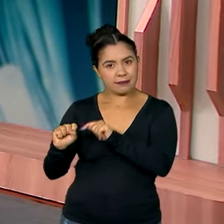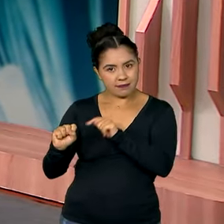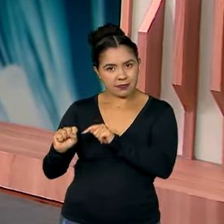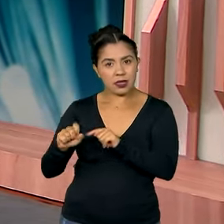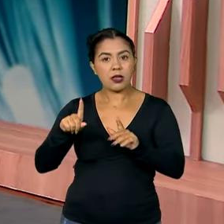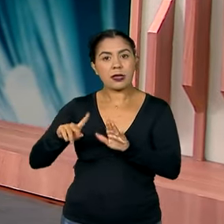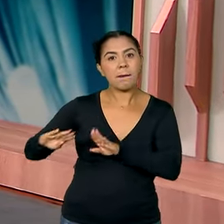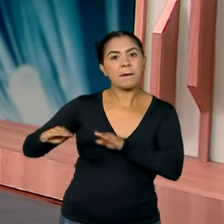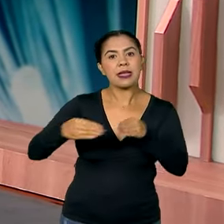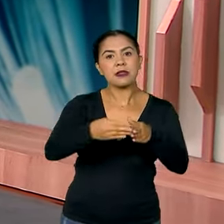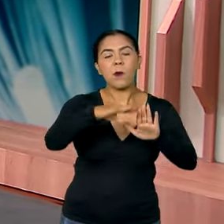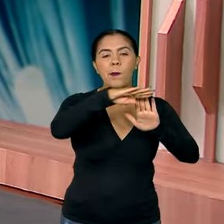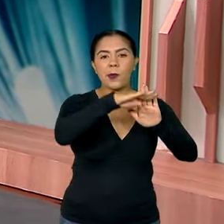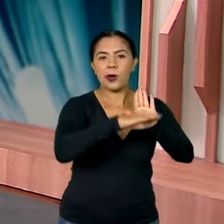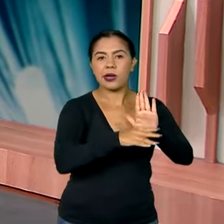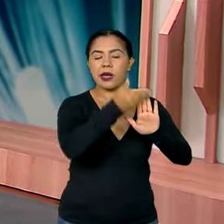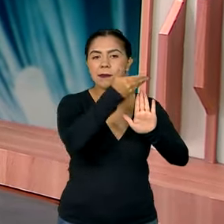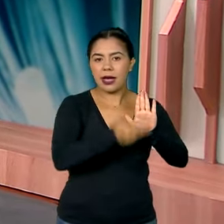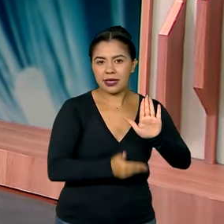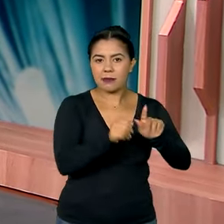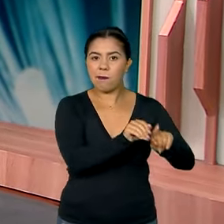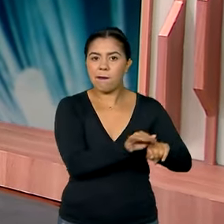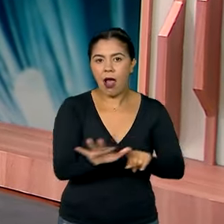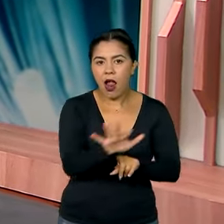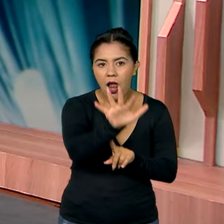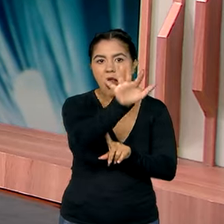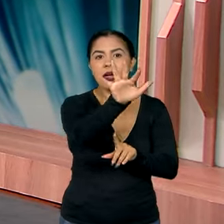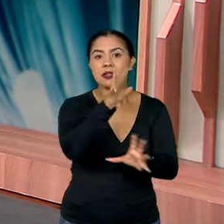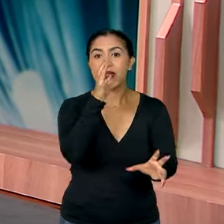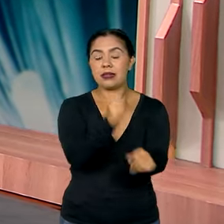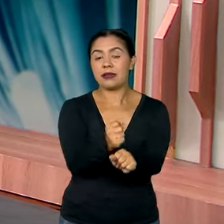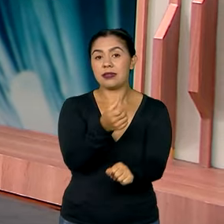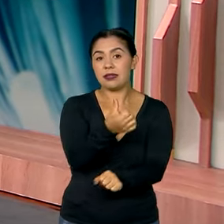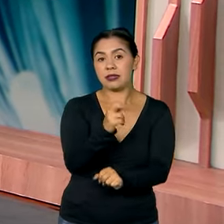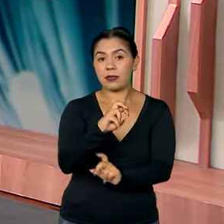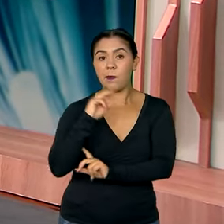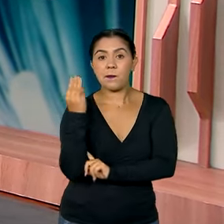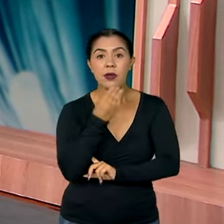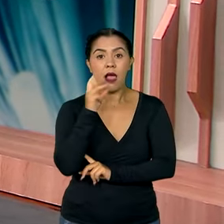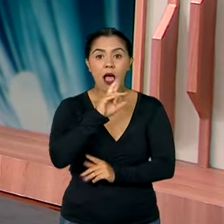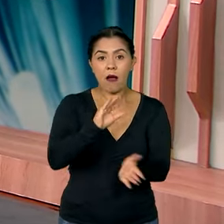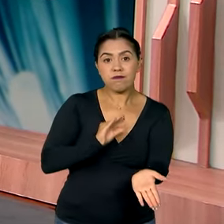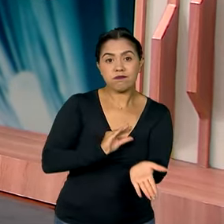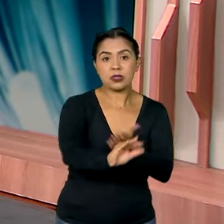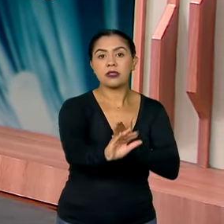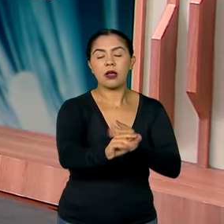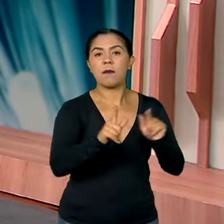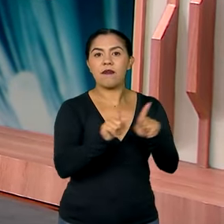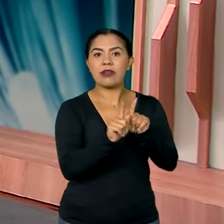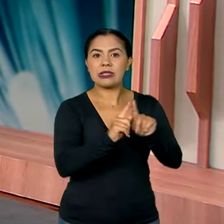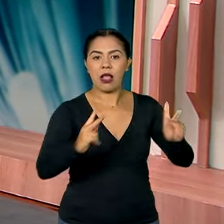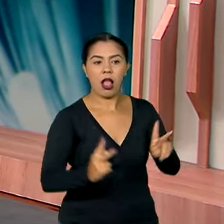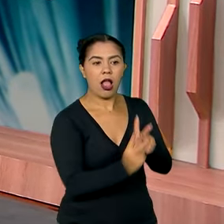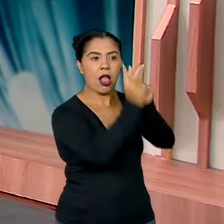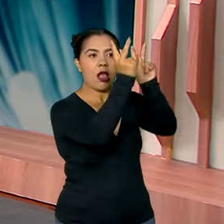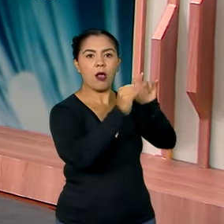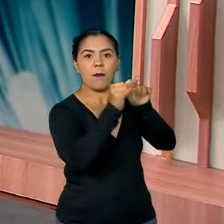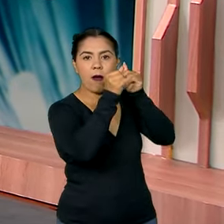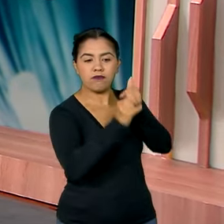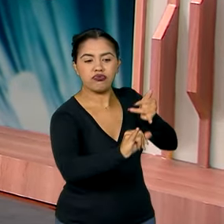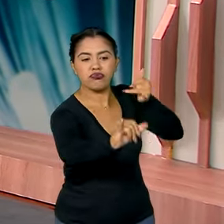Periferias, serão investidos 65 milhões de reais para instalar torres de internet em